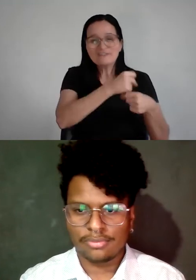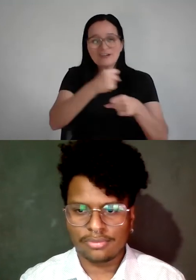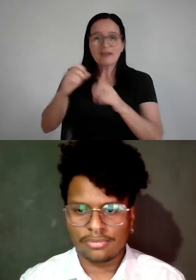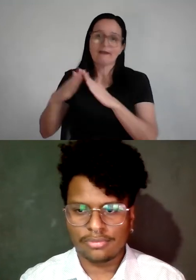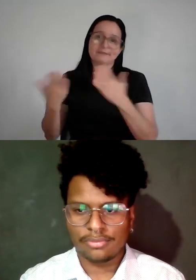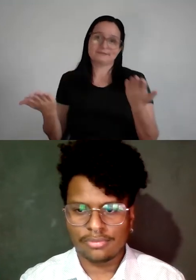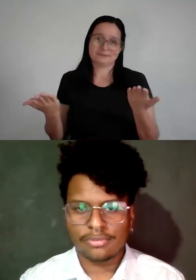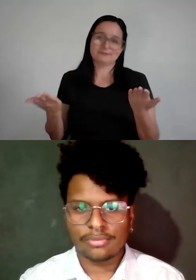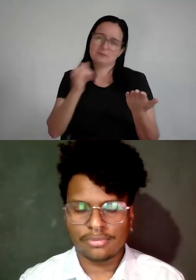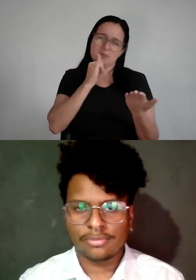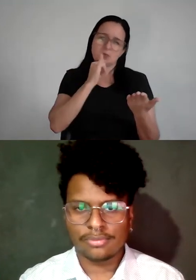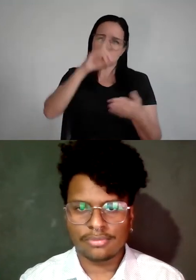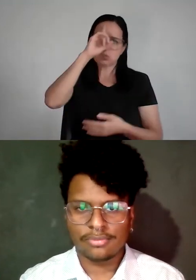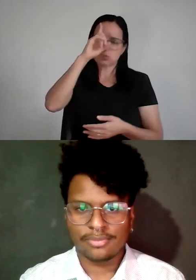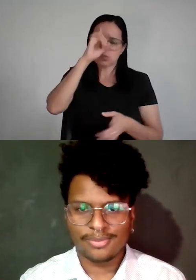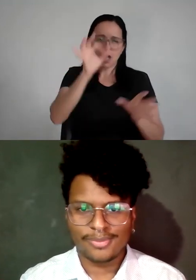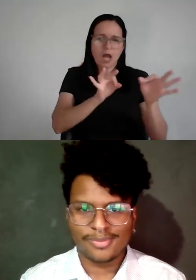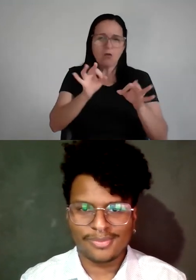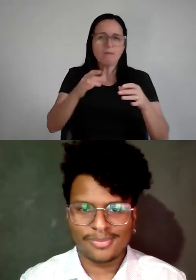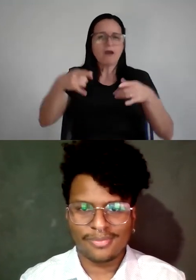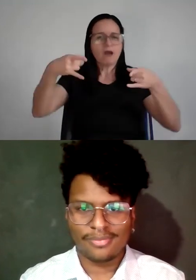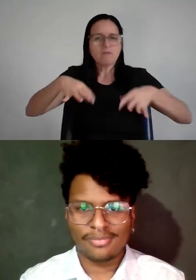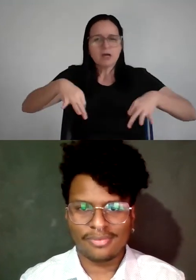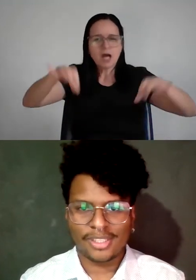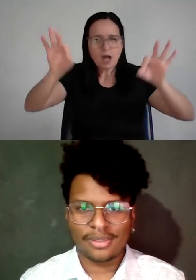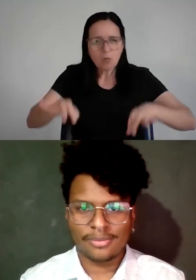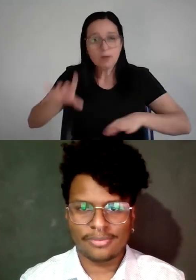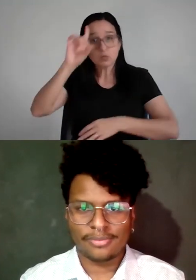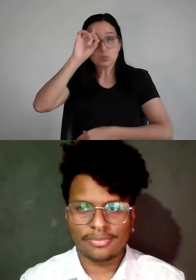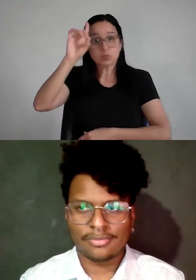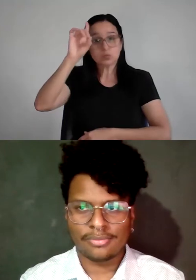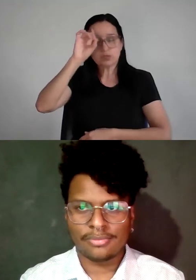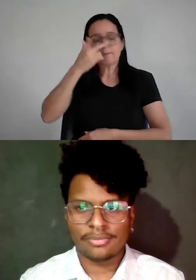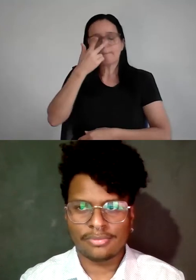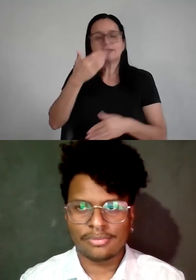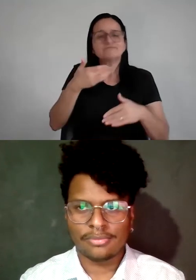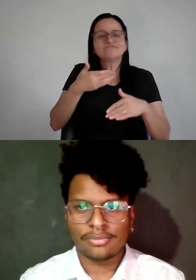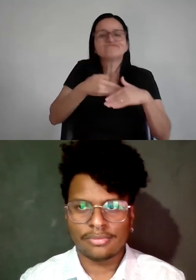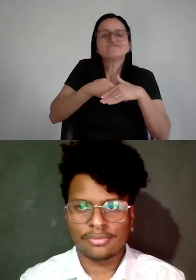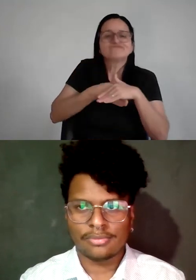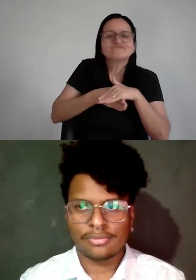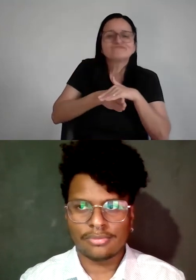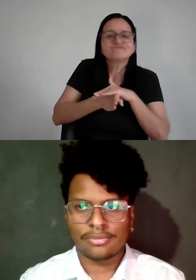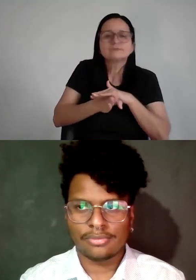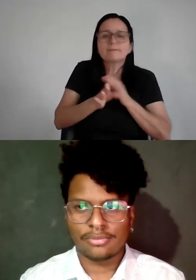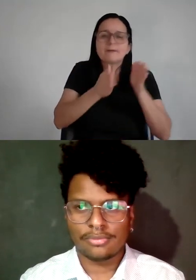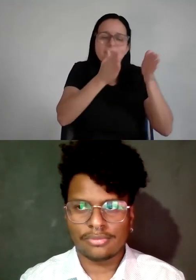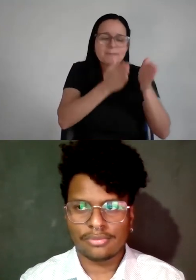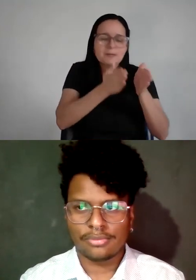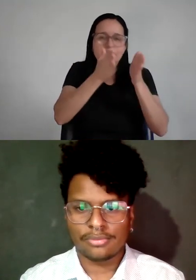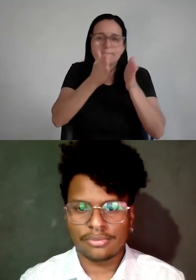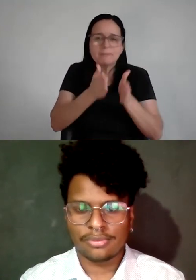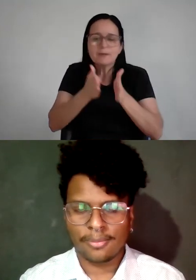semana inteiro, arruma a cama todo dia. Então, eu acho que é uma disciplina de como eu dedico parte do meu dia a